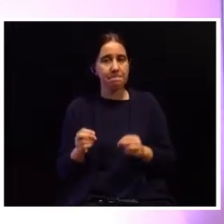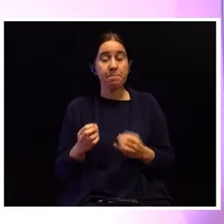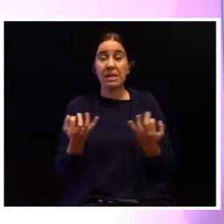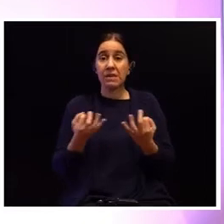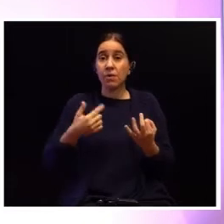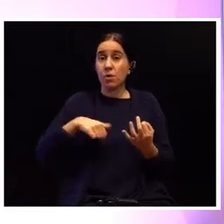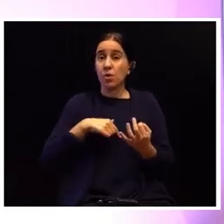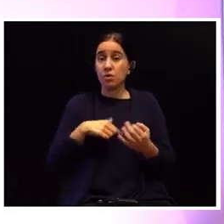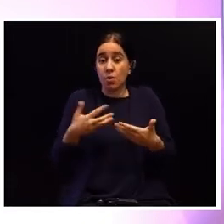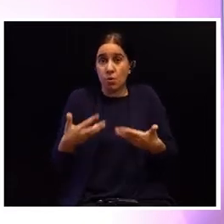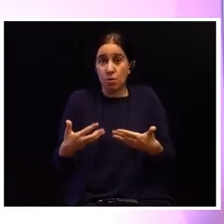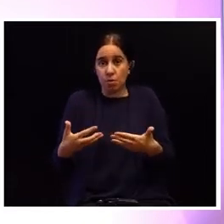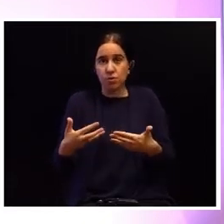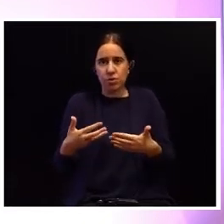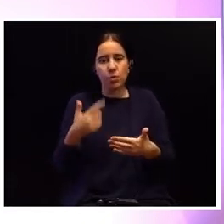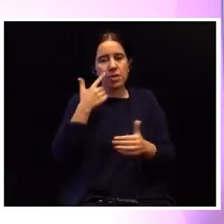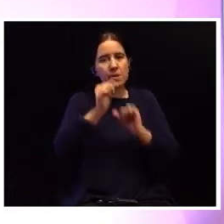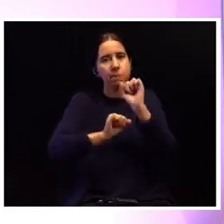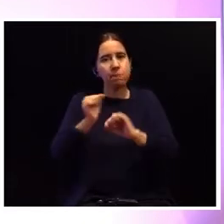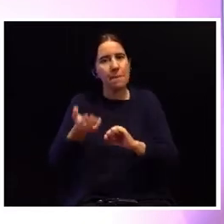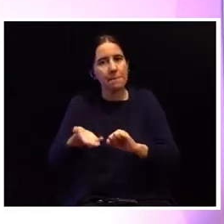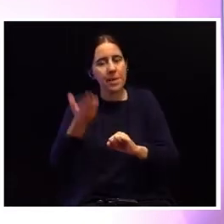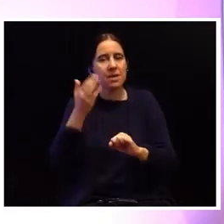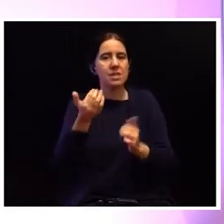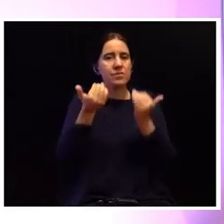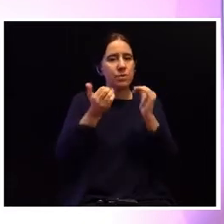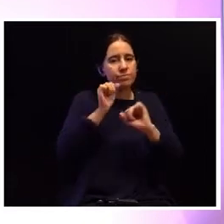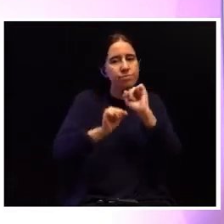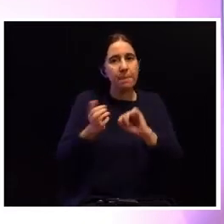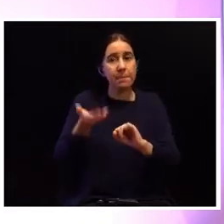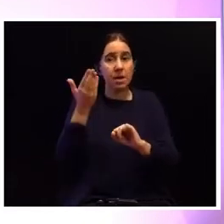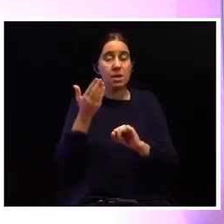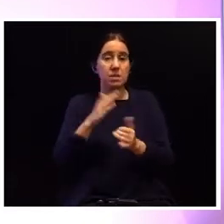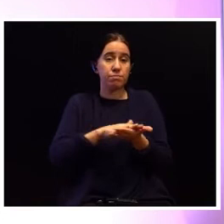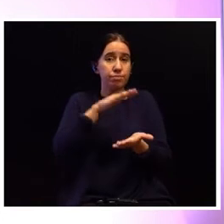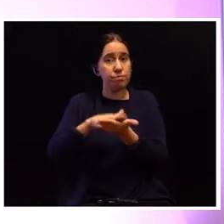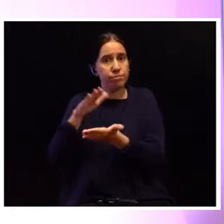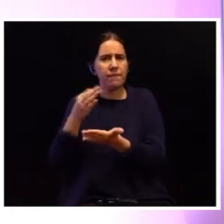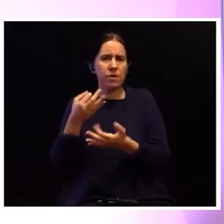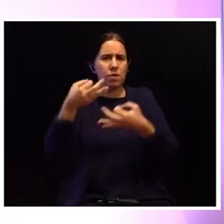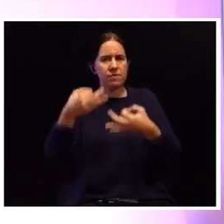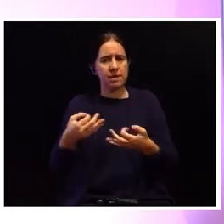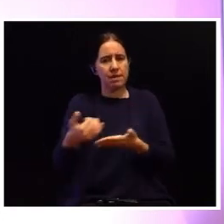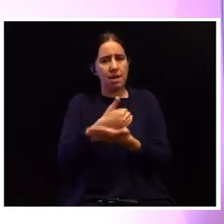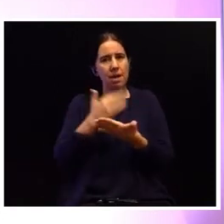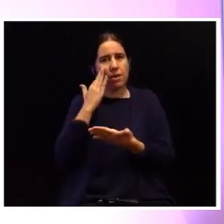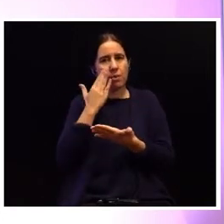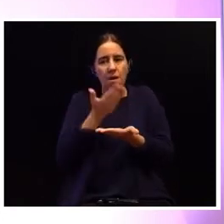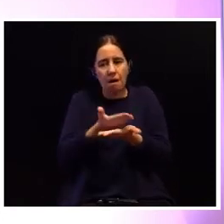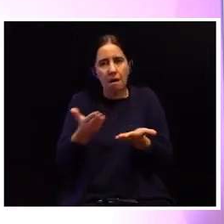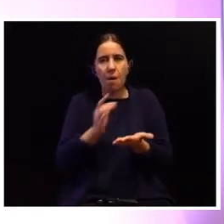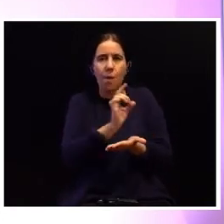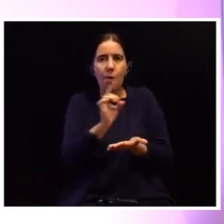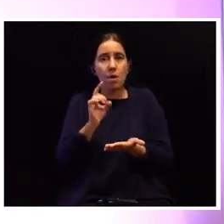de facto nós temos hoje mais conhecimento, mais informação e dados oficiais, mais mecanismos de